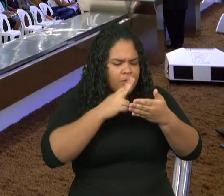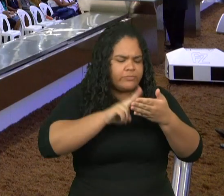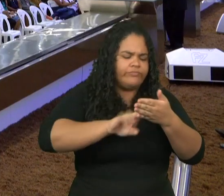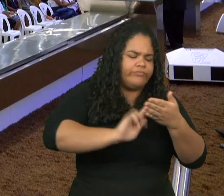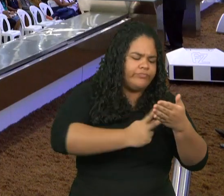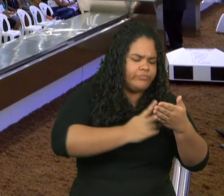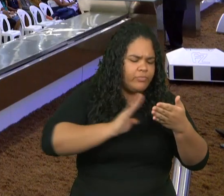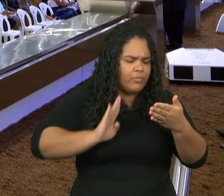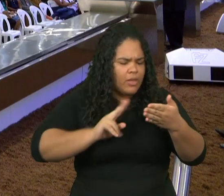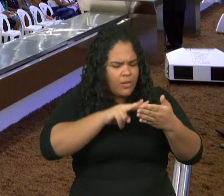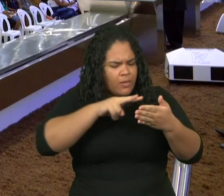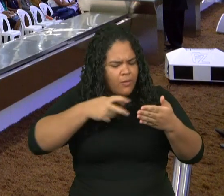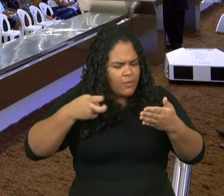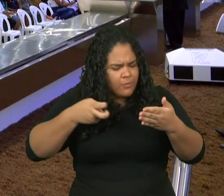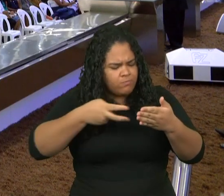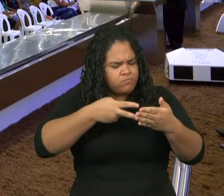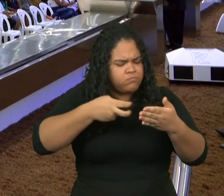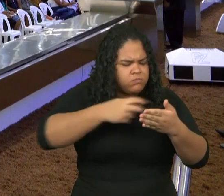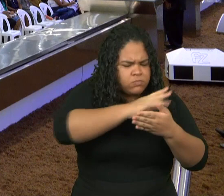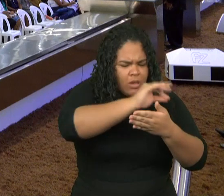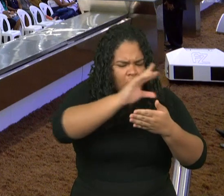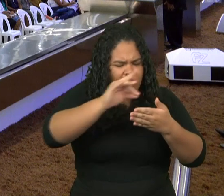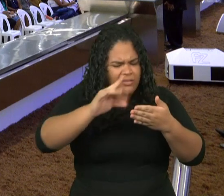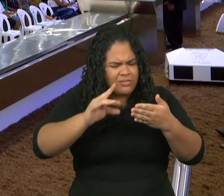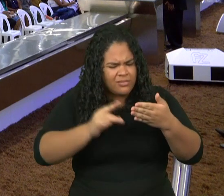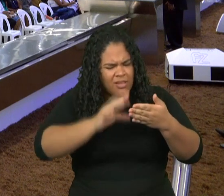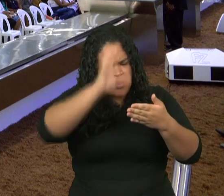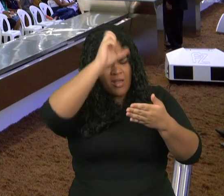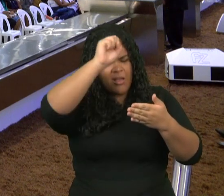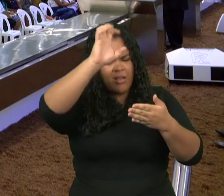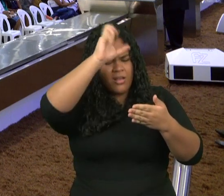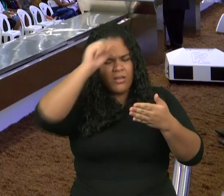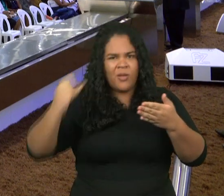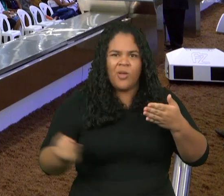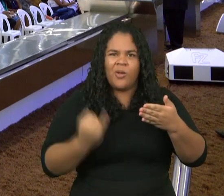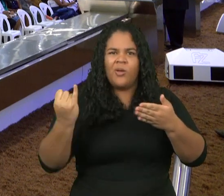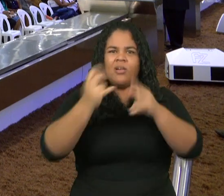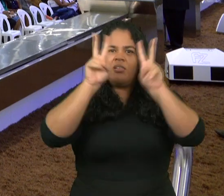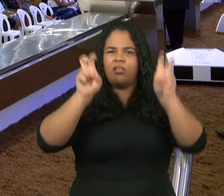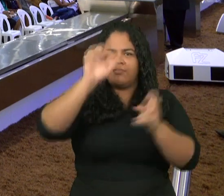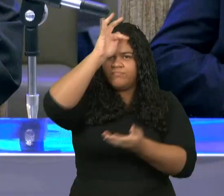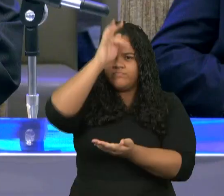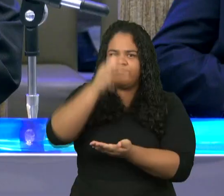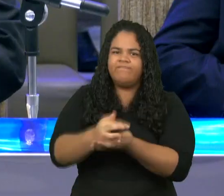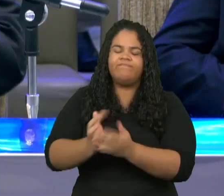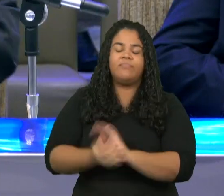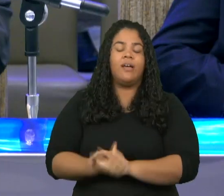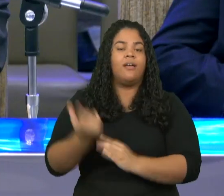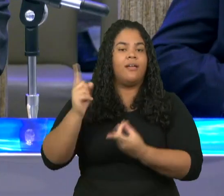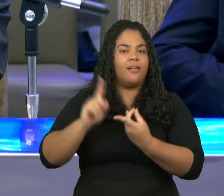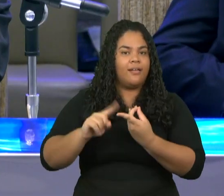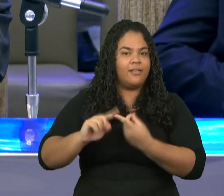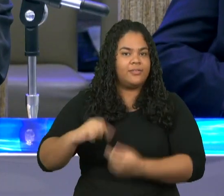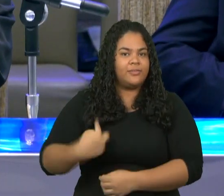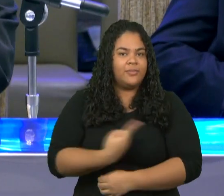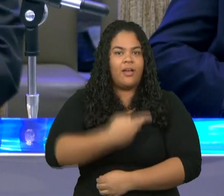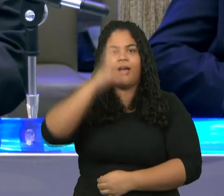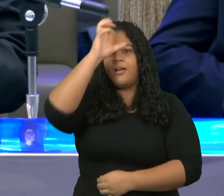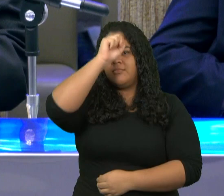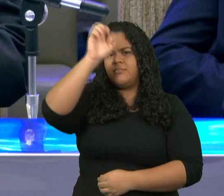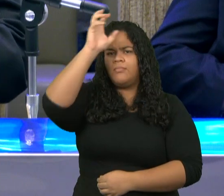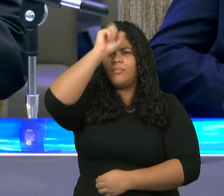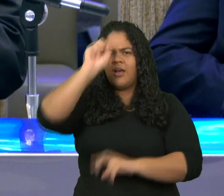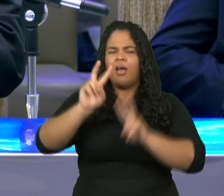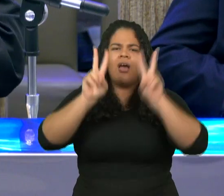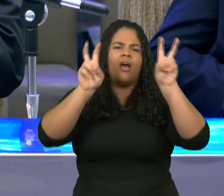a nossa fé e podemos aprender também sobre o